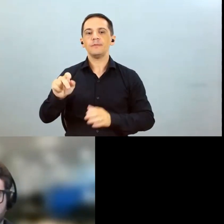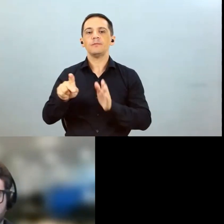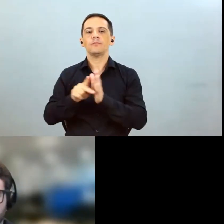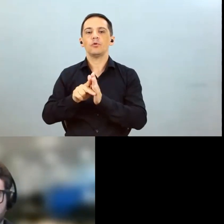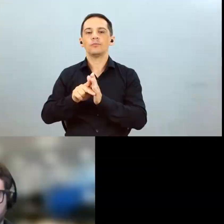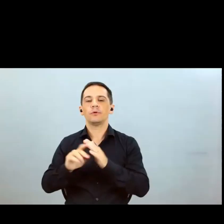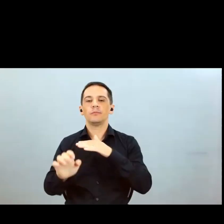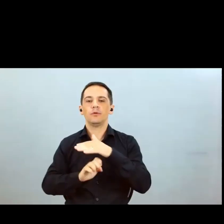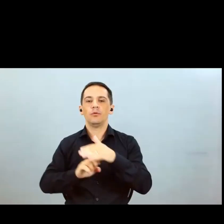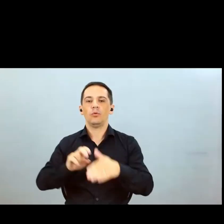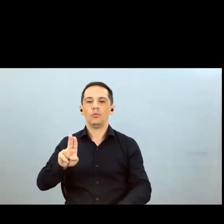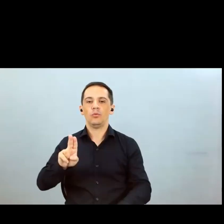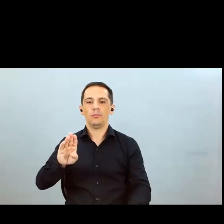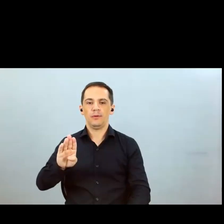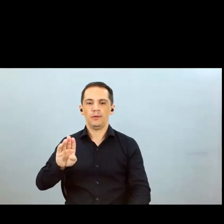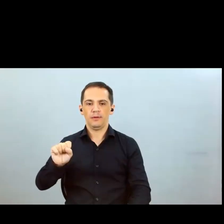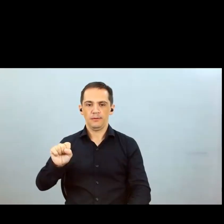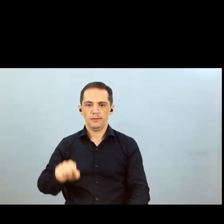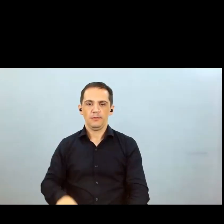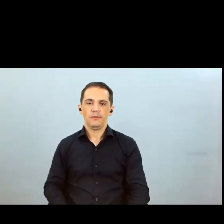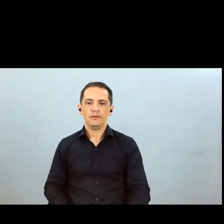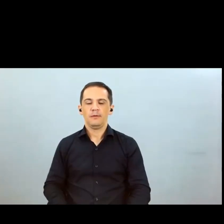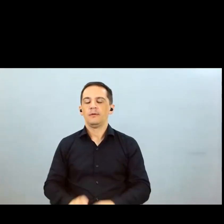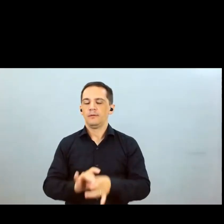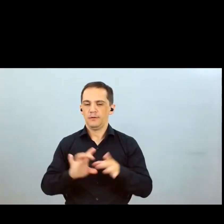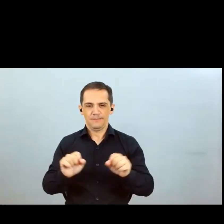pode abrir o teu microfone e câmera e seguir com sua pergunta